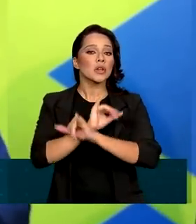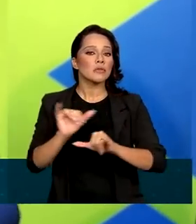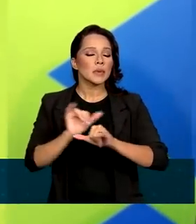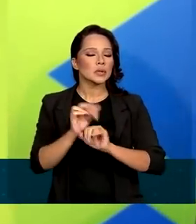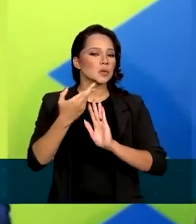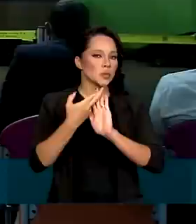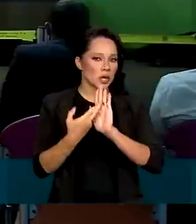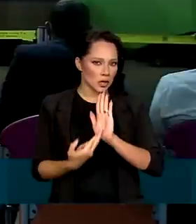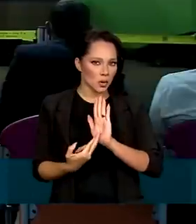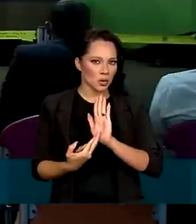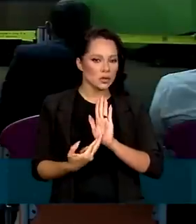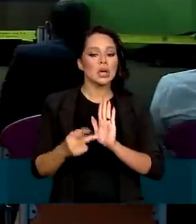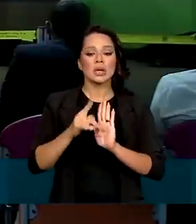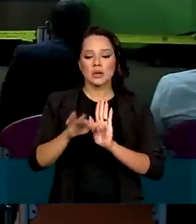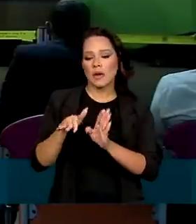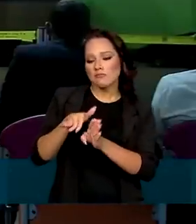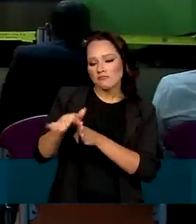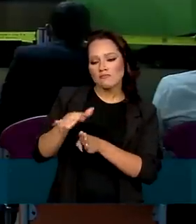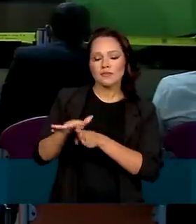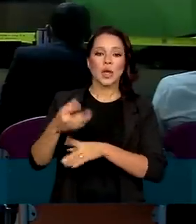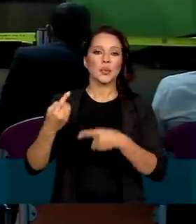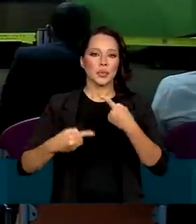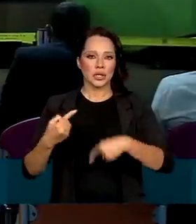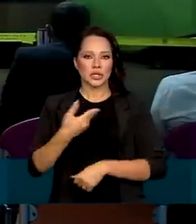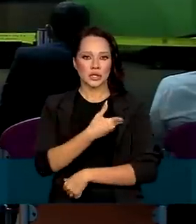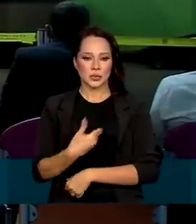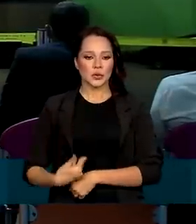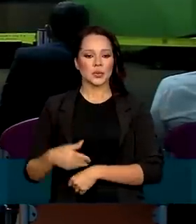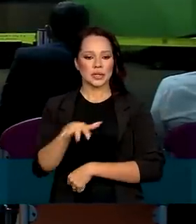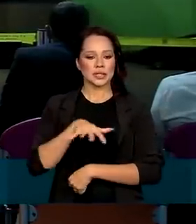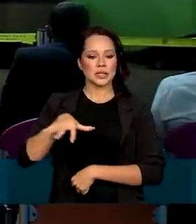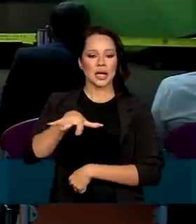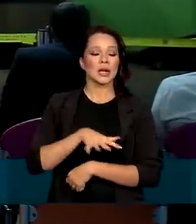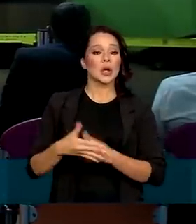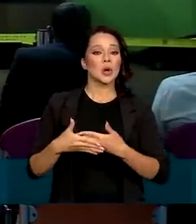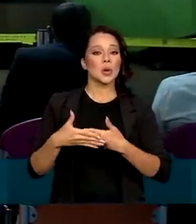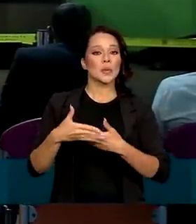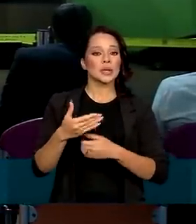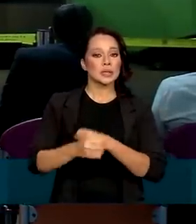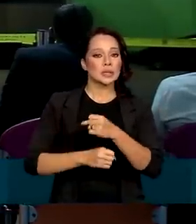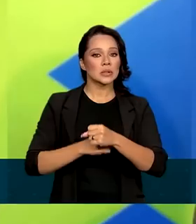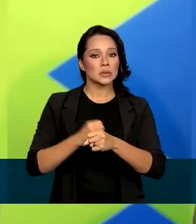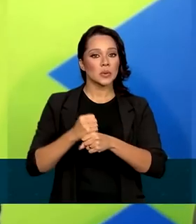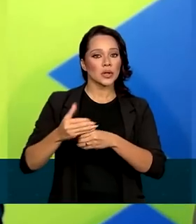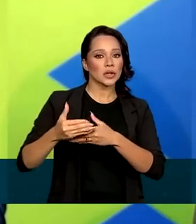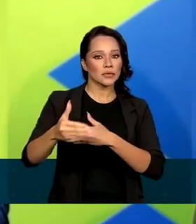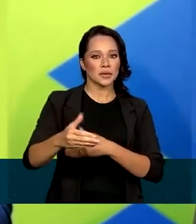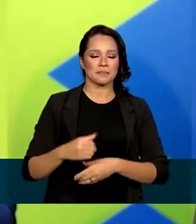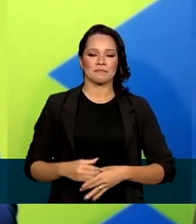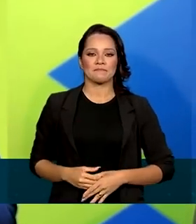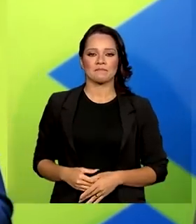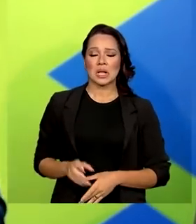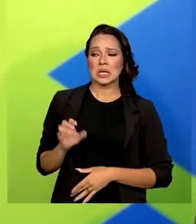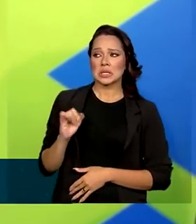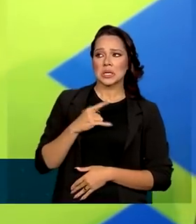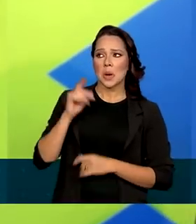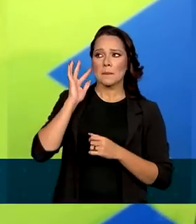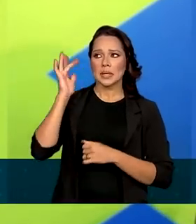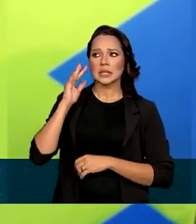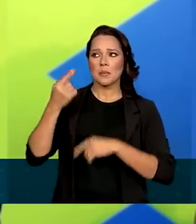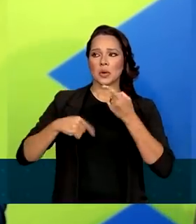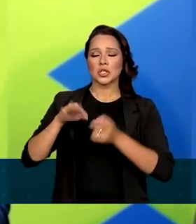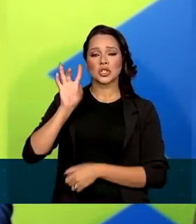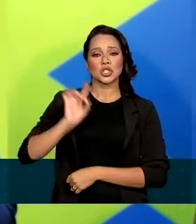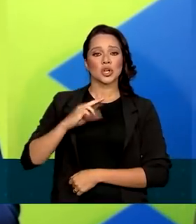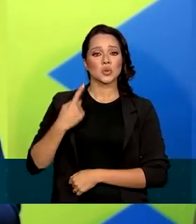para os relatórios que vão orientar as políticas públicas da área a partir do ano que vem. Se a gente não pensar a política de direitos